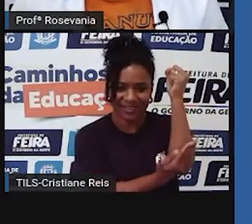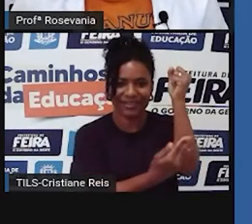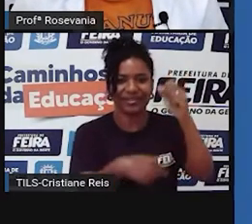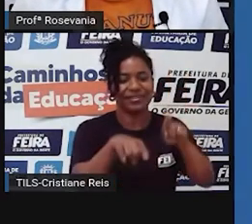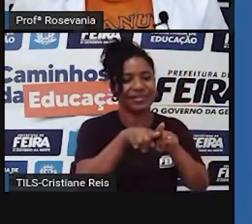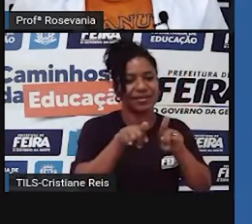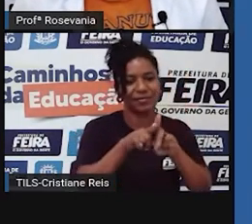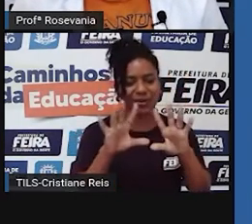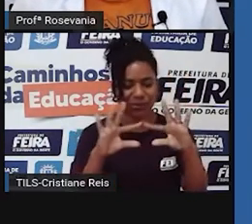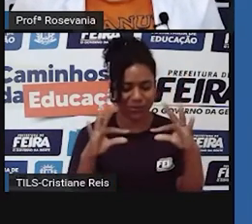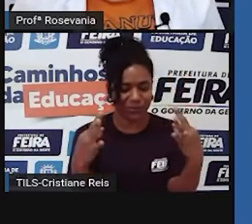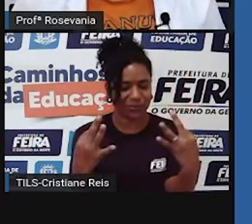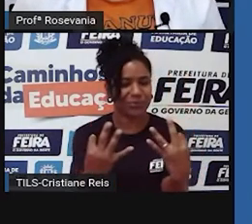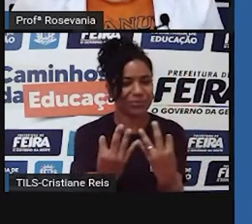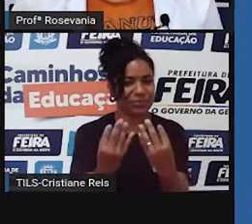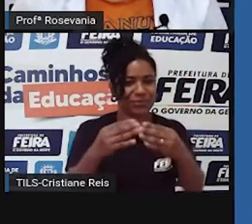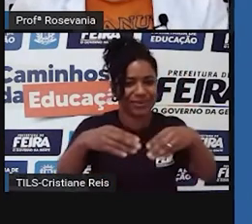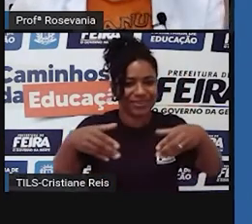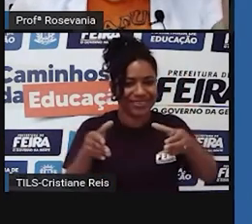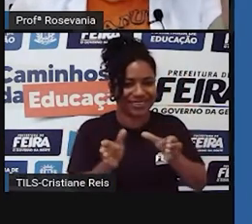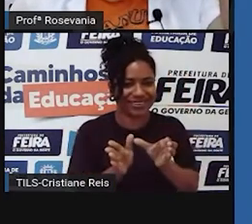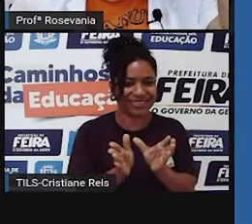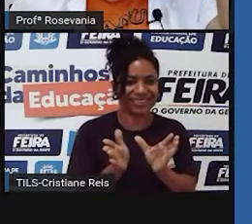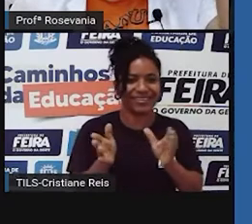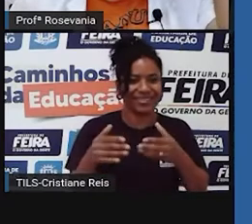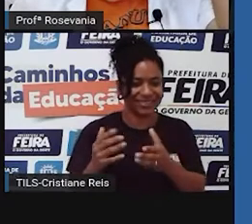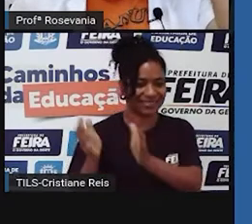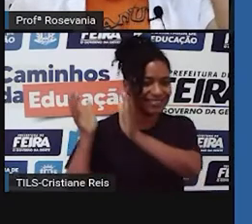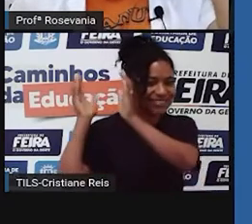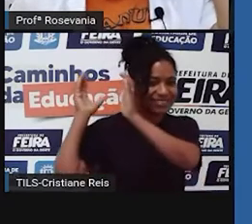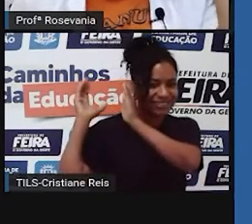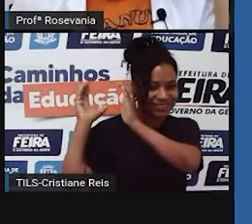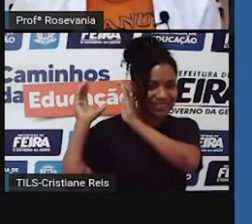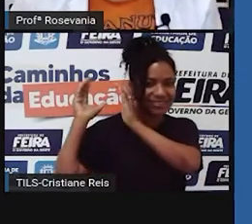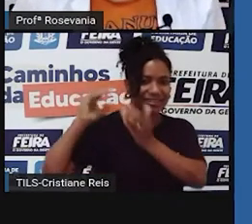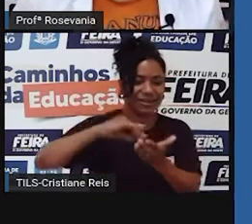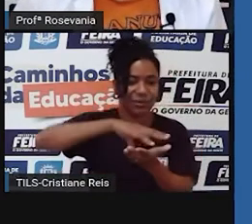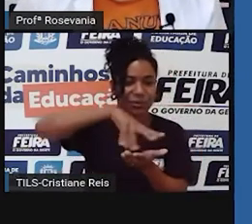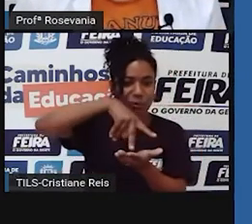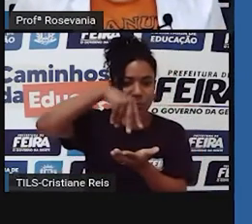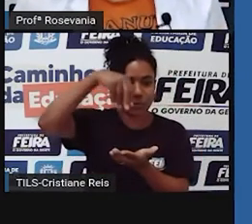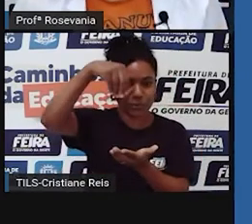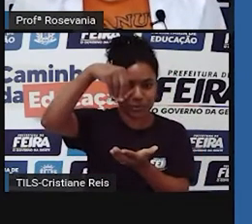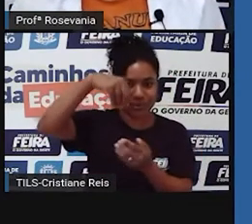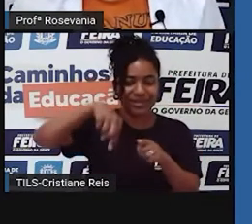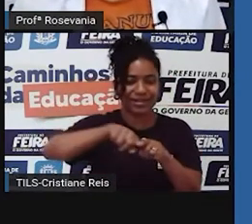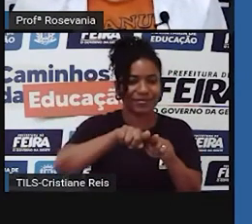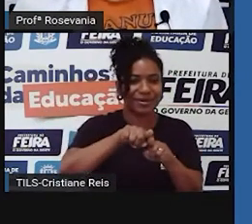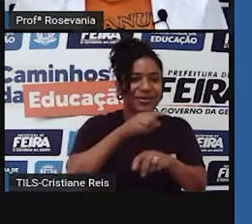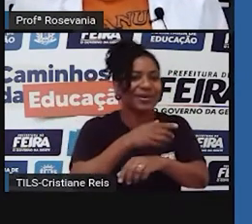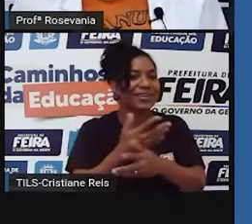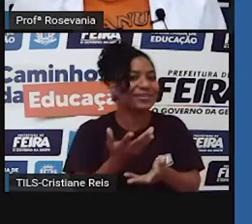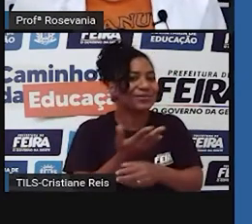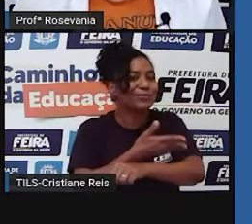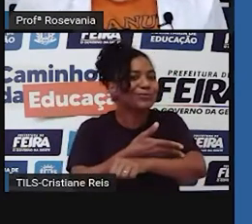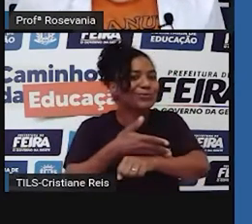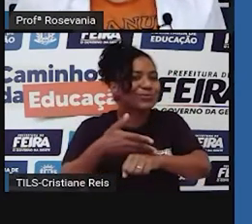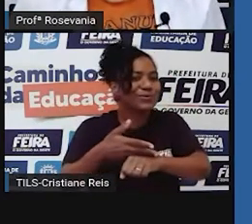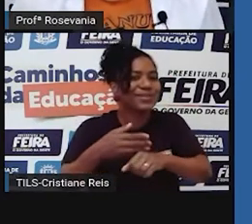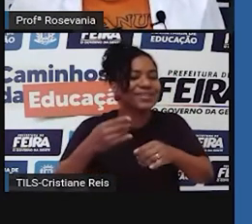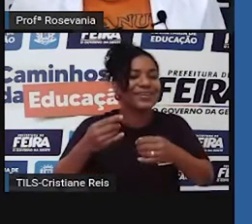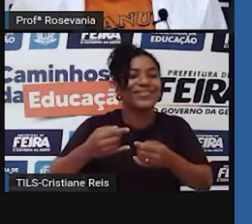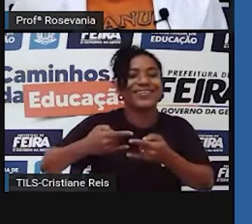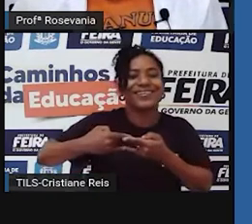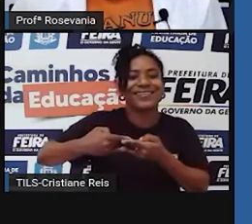artesanal com relação à cerâmica, principalmente, o hábito de dormir em rede, gente, que legal. Quem não gosta de